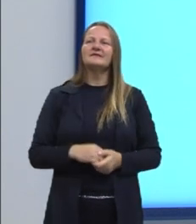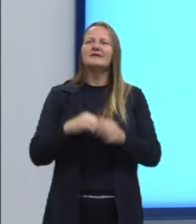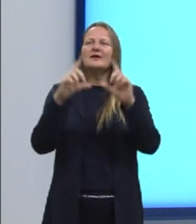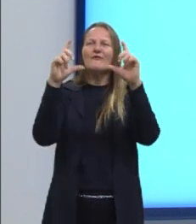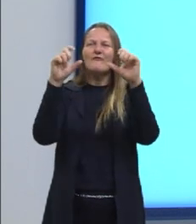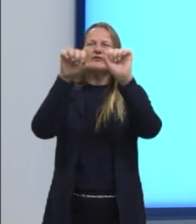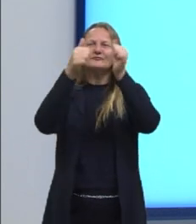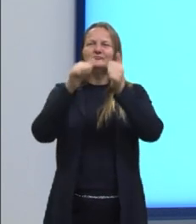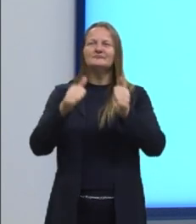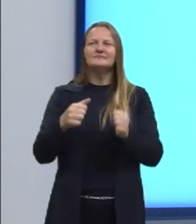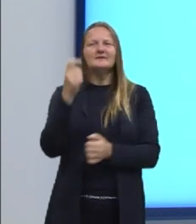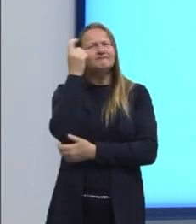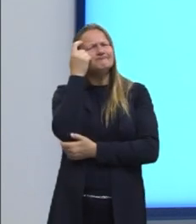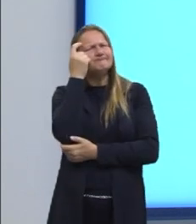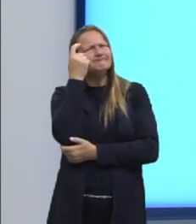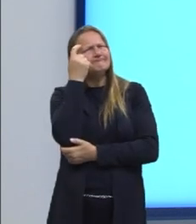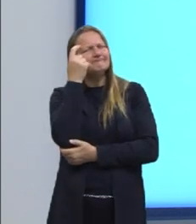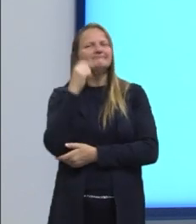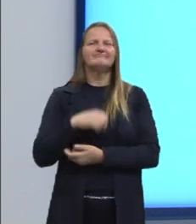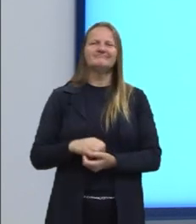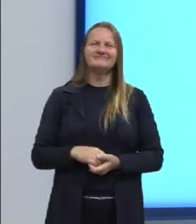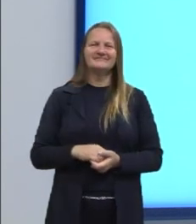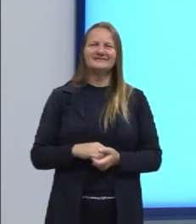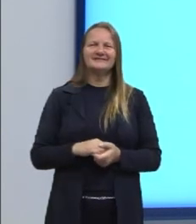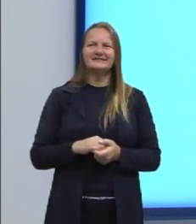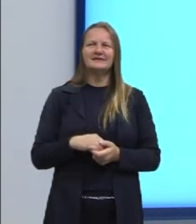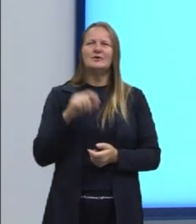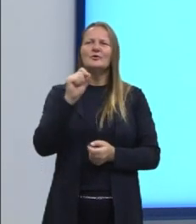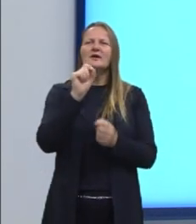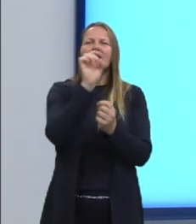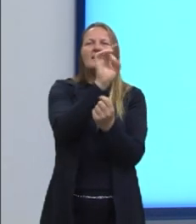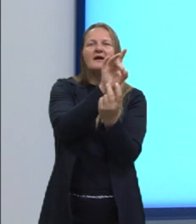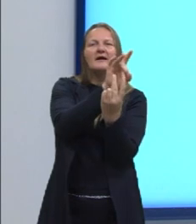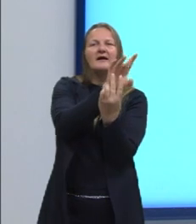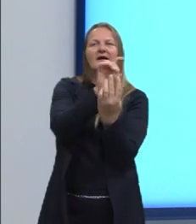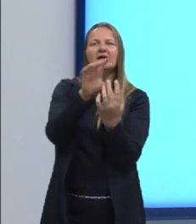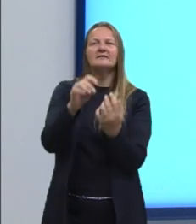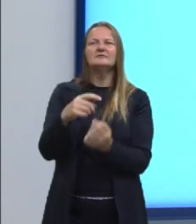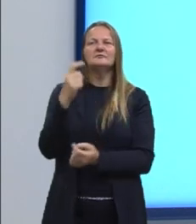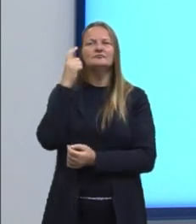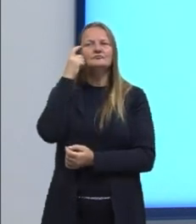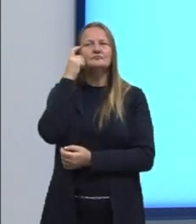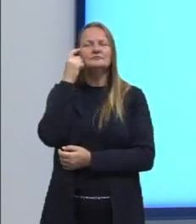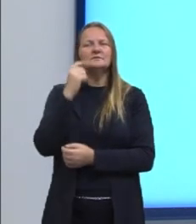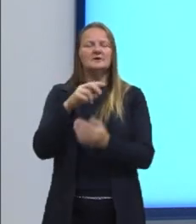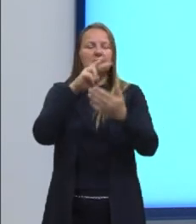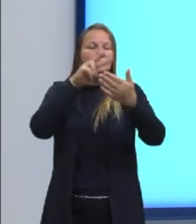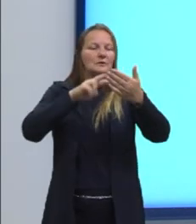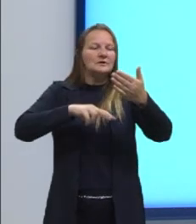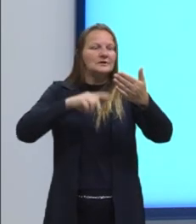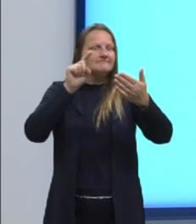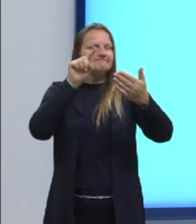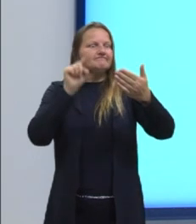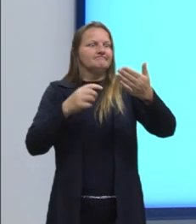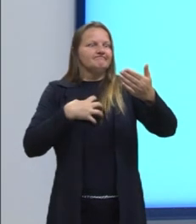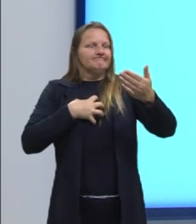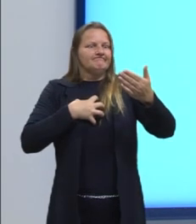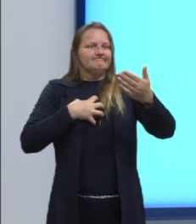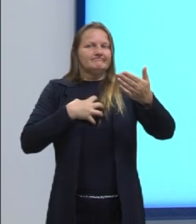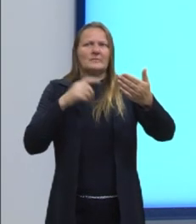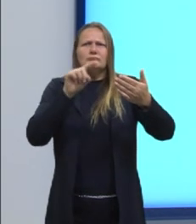que traz justamente essa relação, né? Como é que começa, né, gente? Lê a questão e daí bate aquela